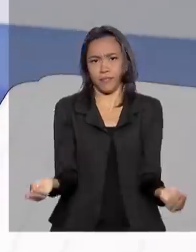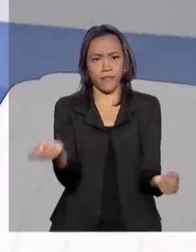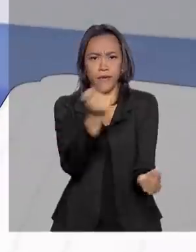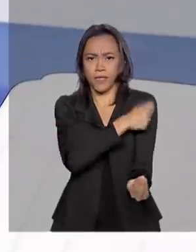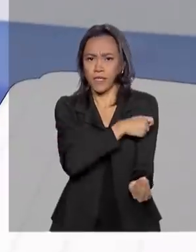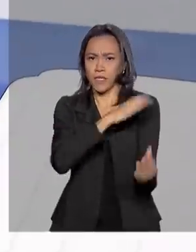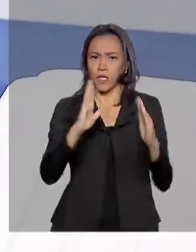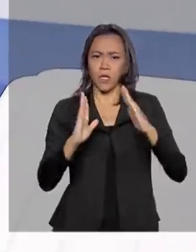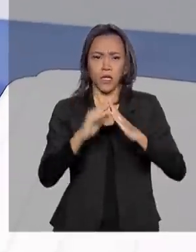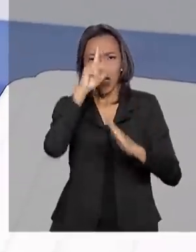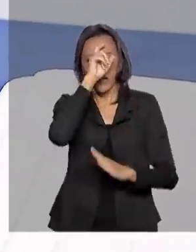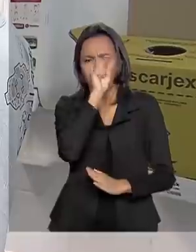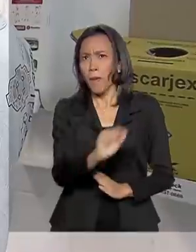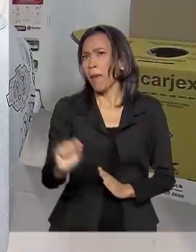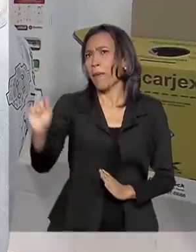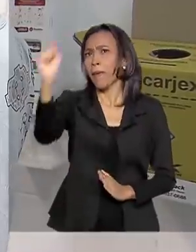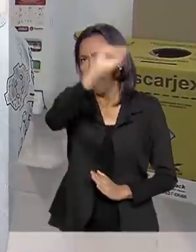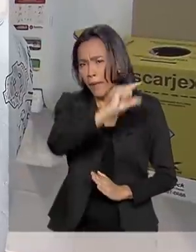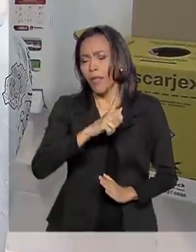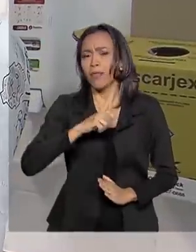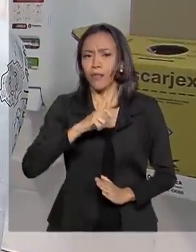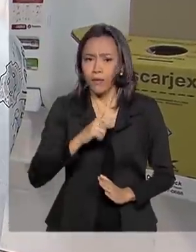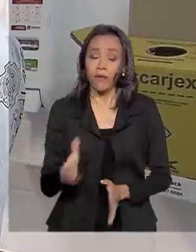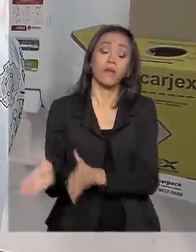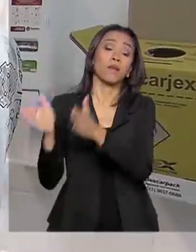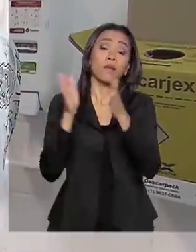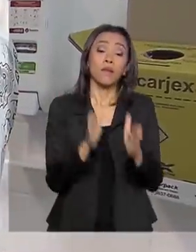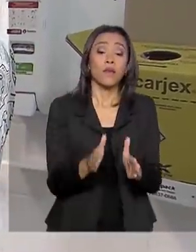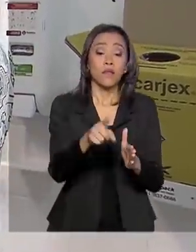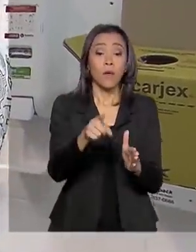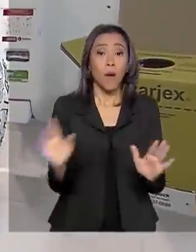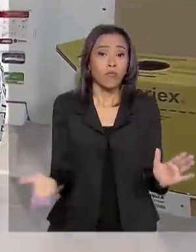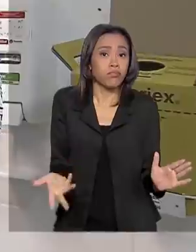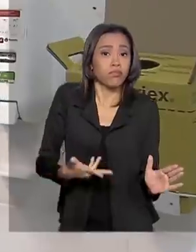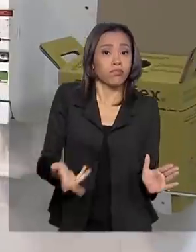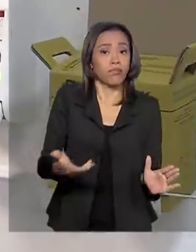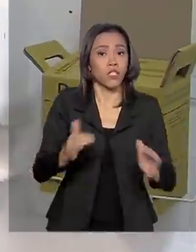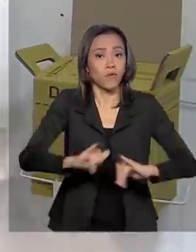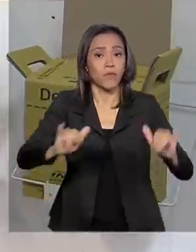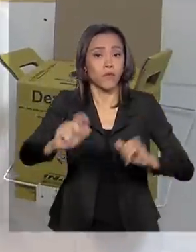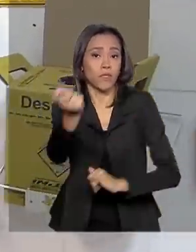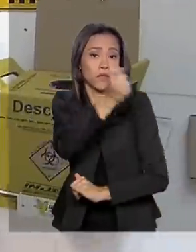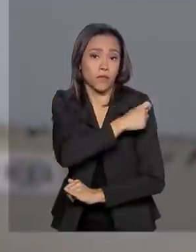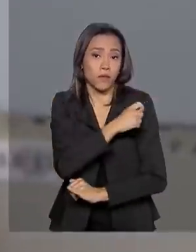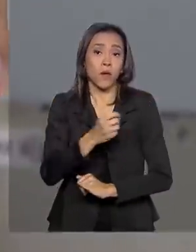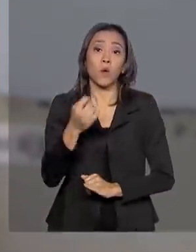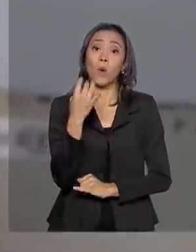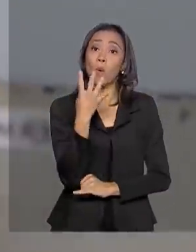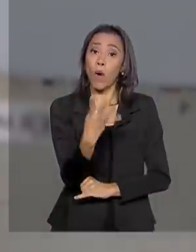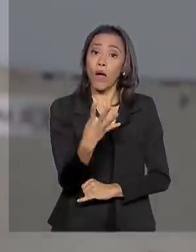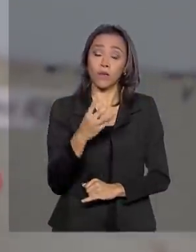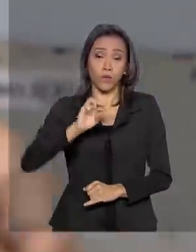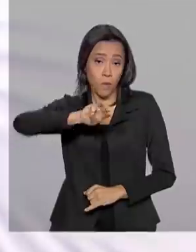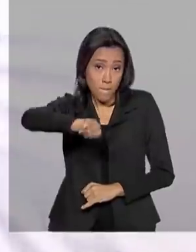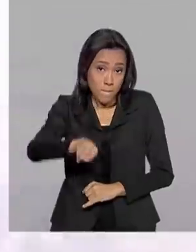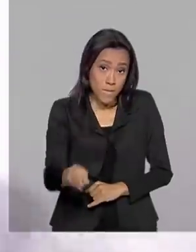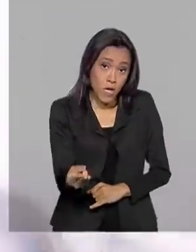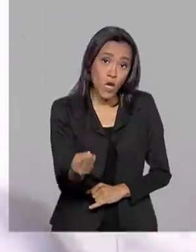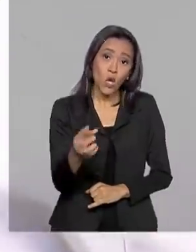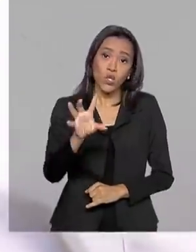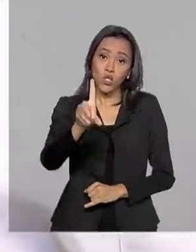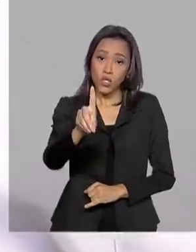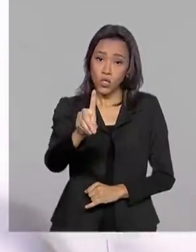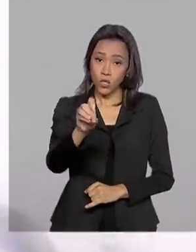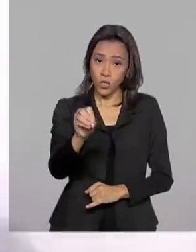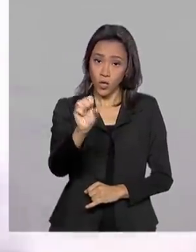saúde do país. Para viabilizar a campanha, o Ministério da Saúde enviou uma remessa de quase 4 milhões de doses para as unidades de